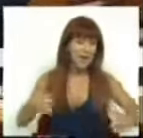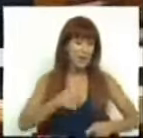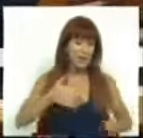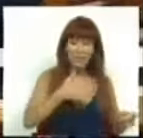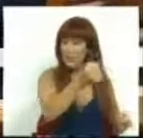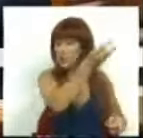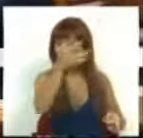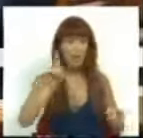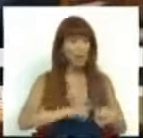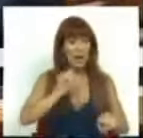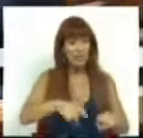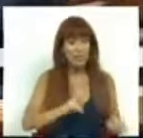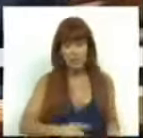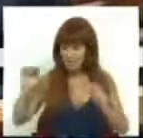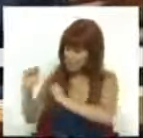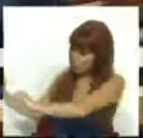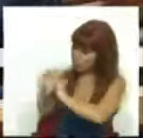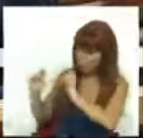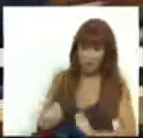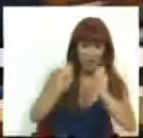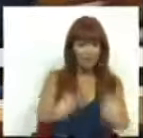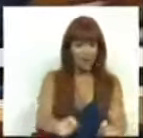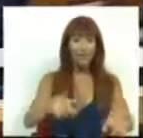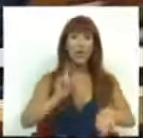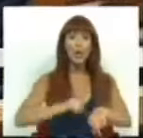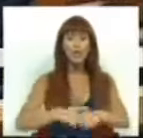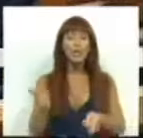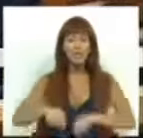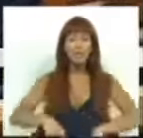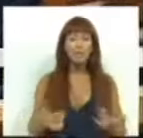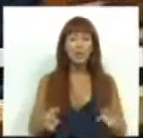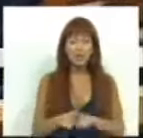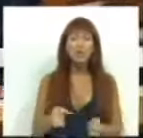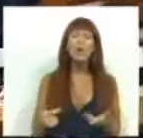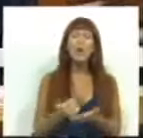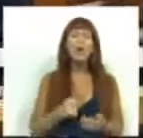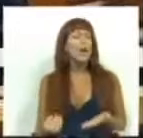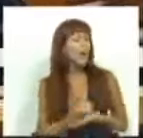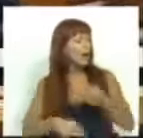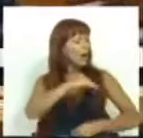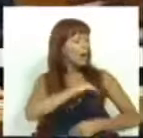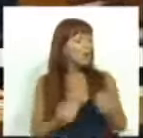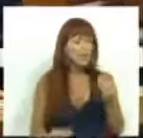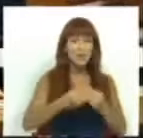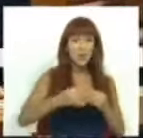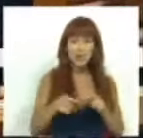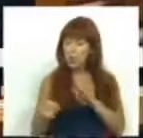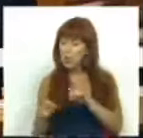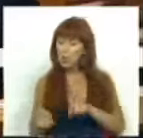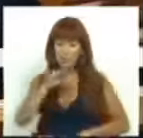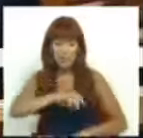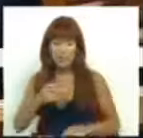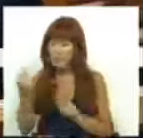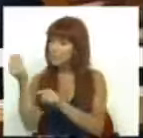patrimónios no momento da sua transmissão. Deste período fica ainda o recurso a receitas extraordinárias, os fundos de